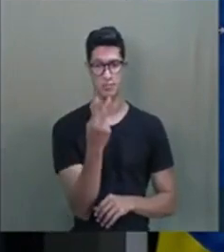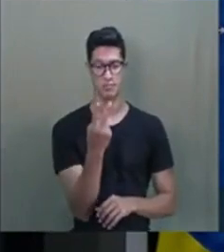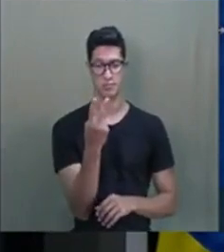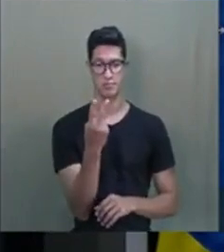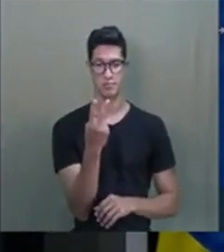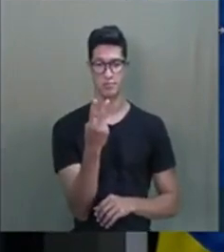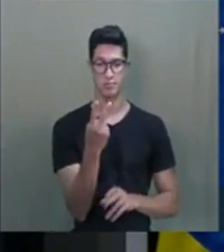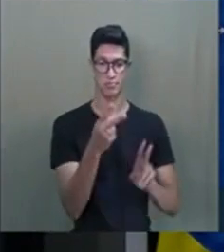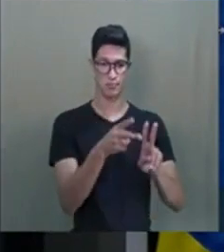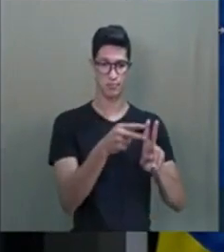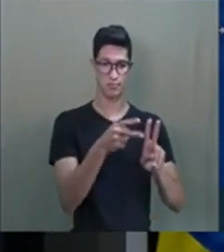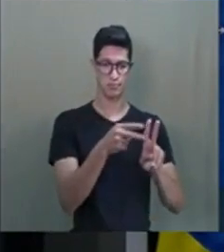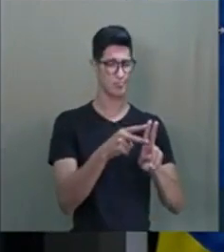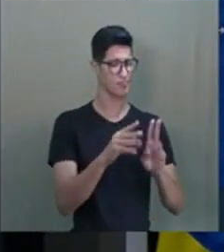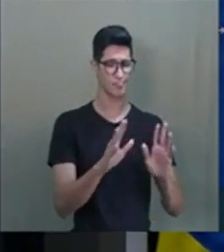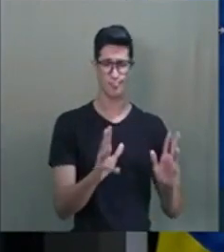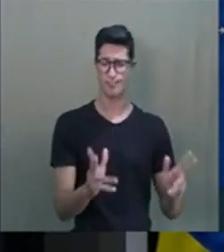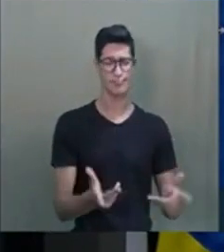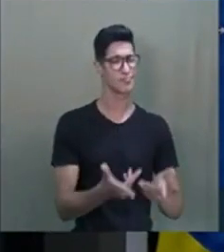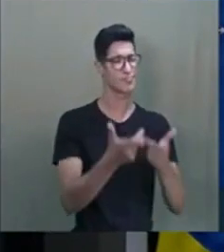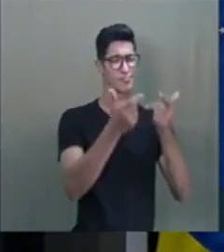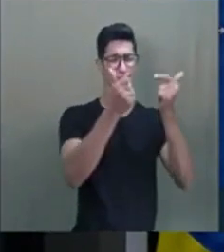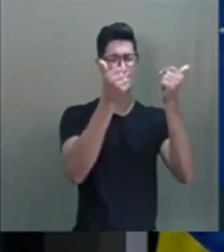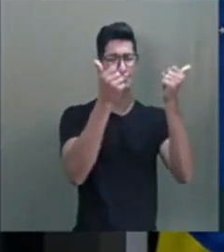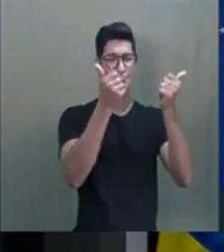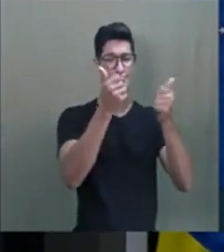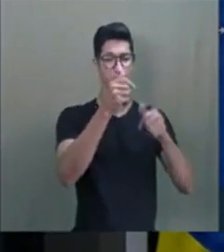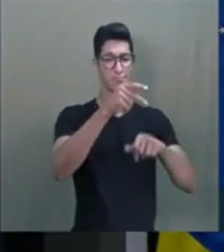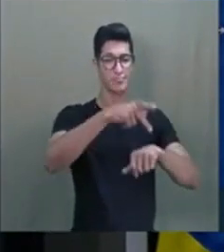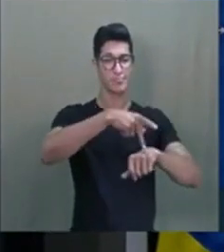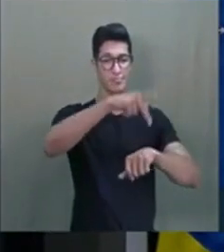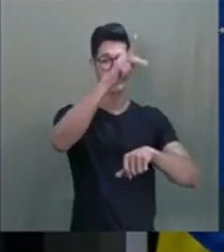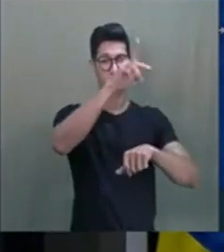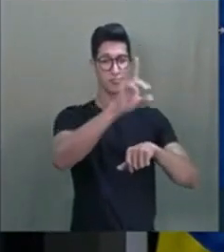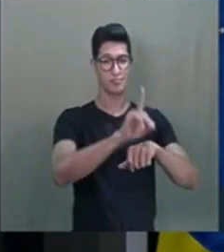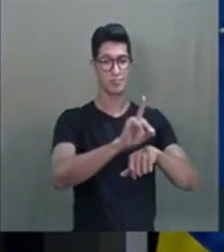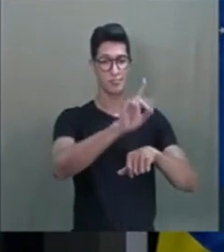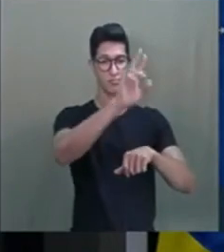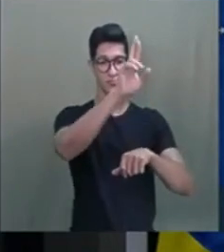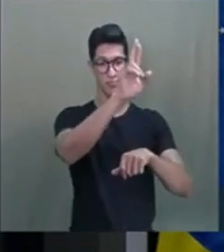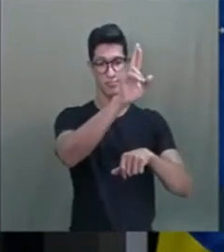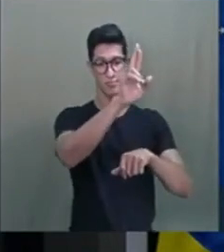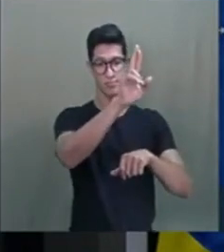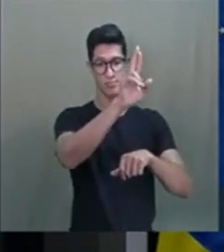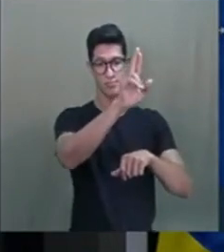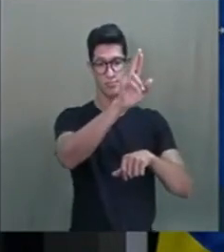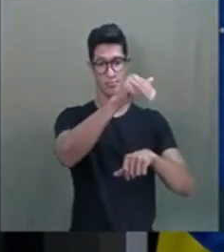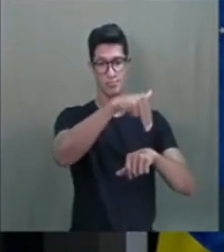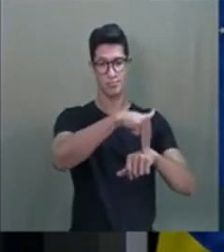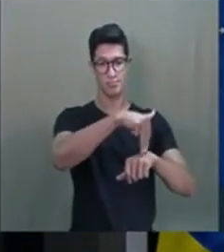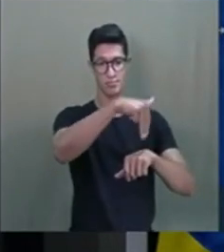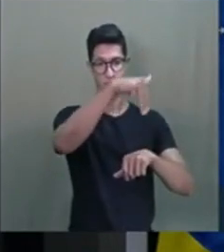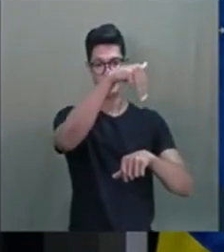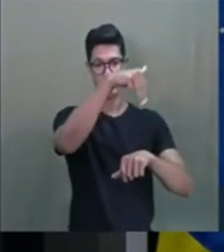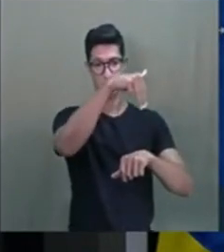duas indígenas maravilhosas, que são pós-doutoradas, mestradas.